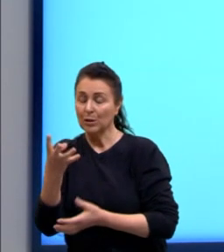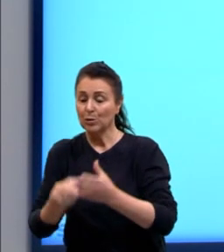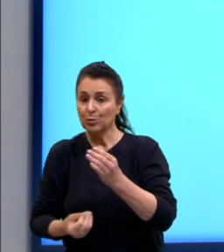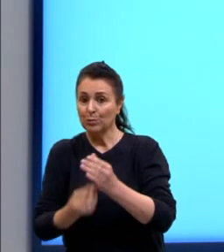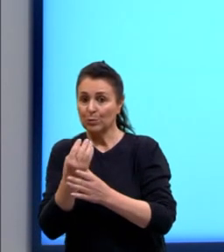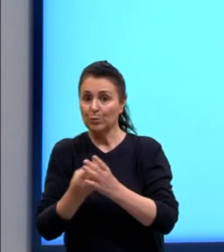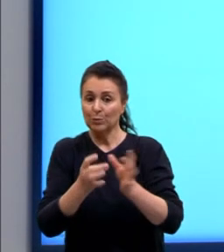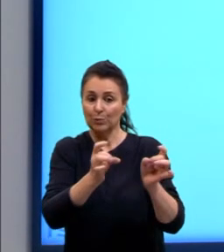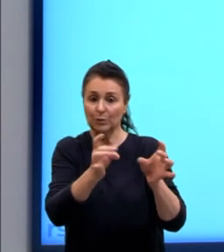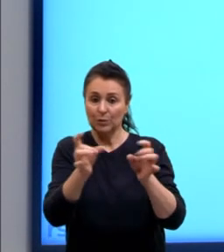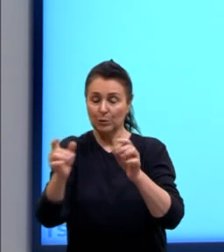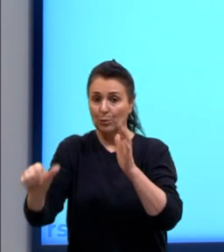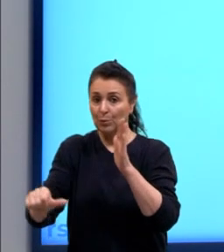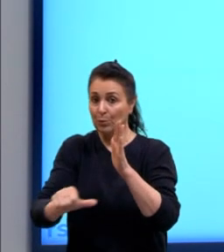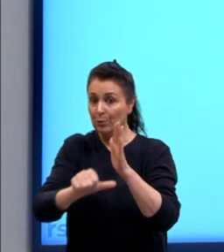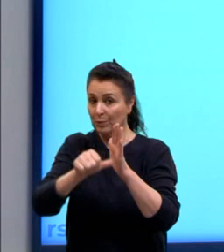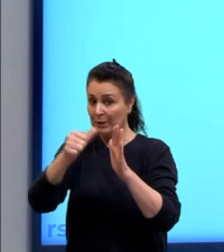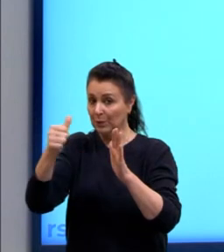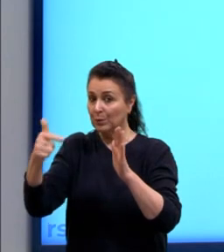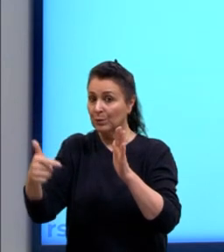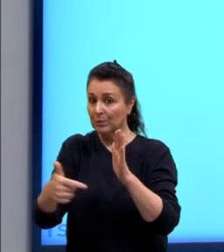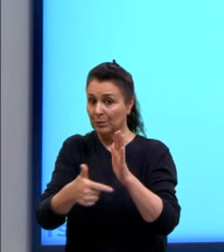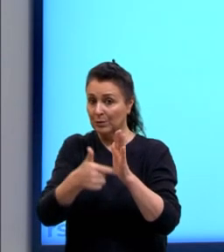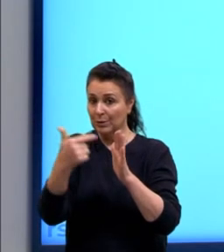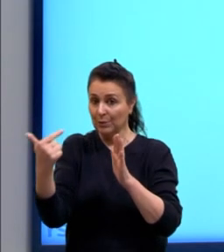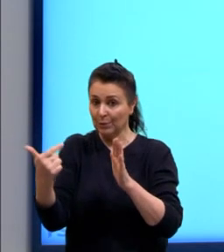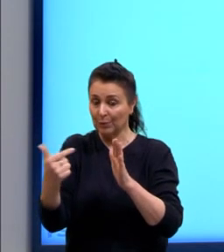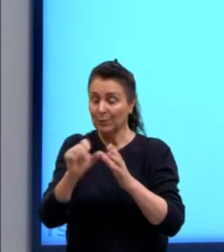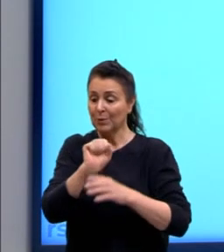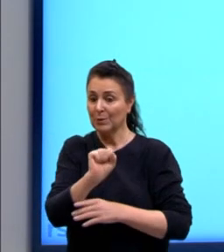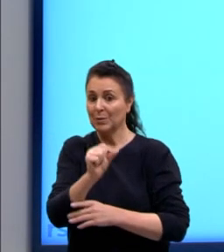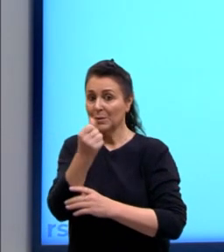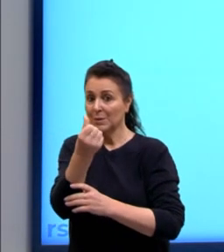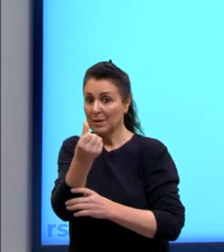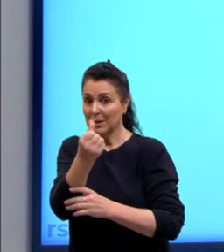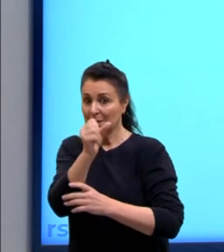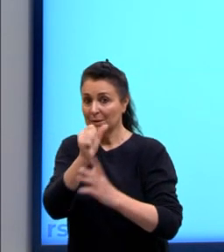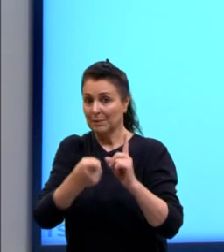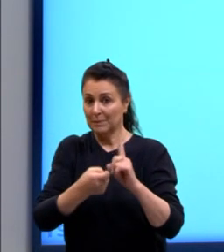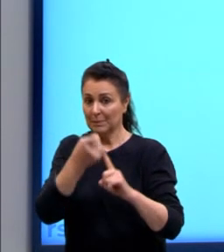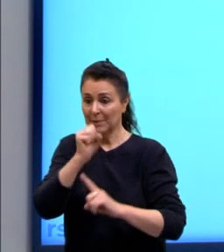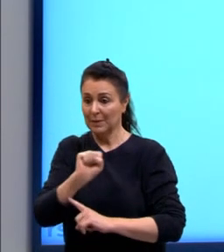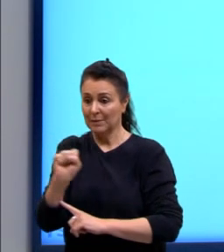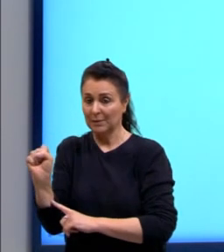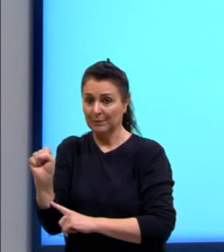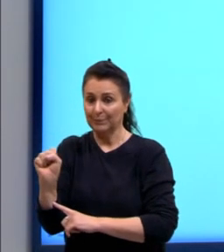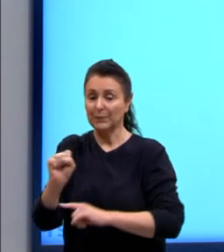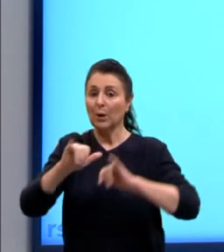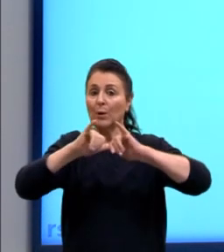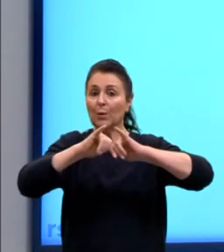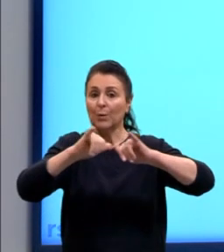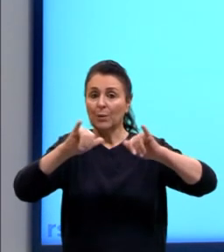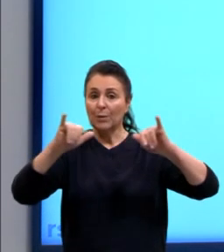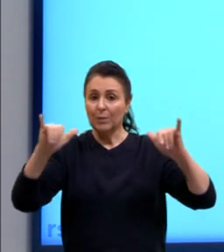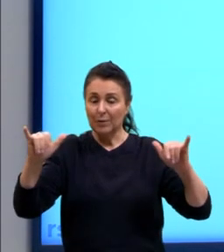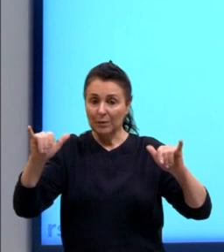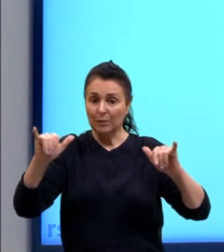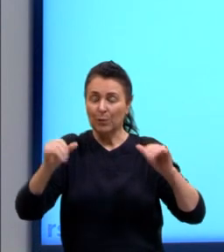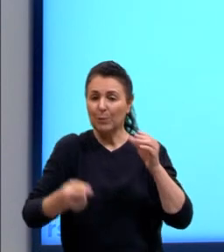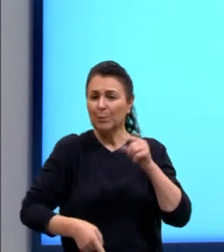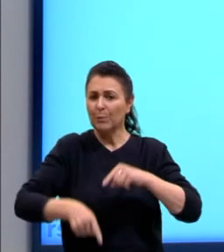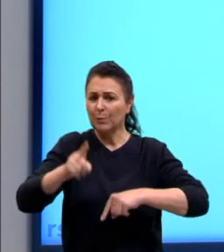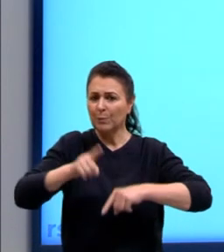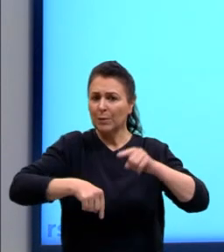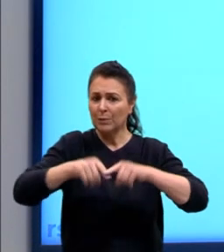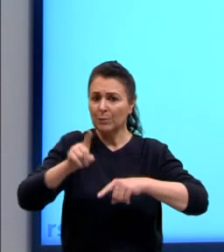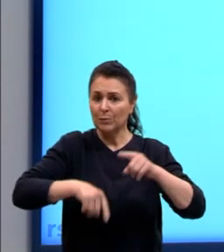do primeiro para o segundo semestre. A ação de marketing mais bem sucedida foi para o produto. Nós